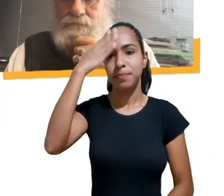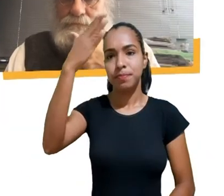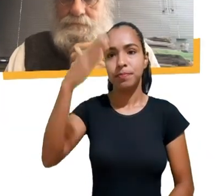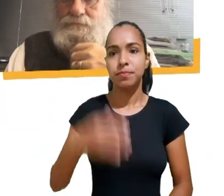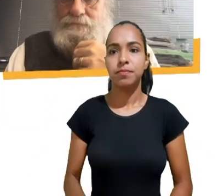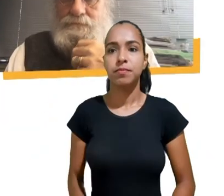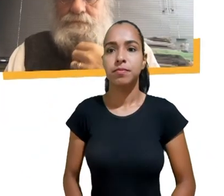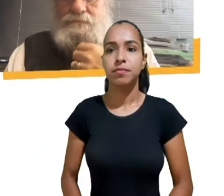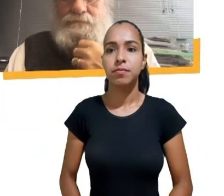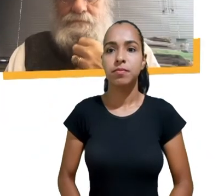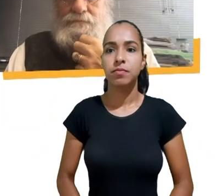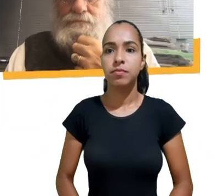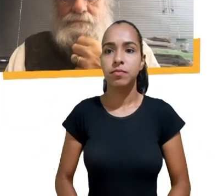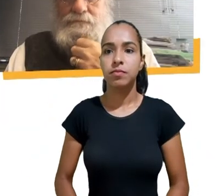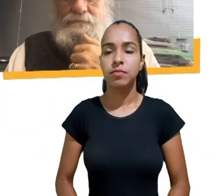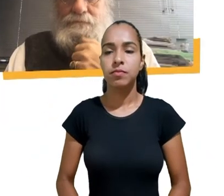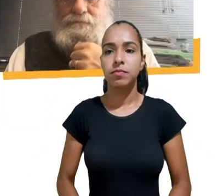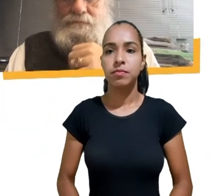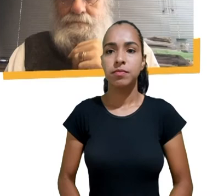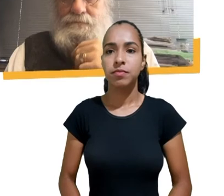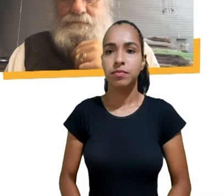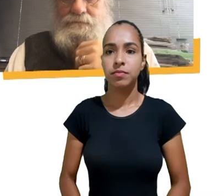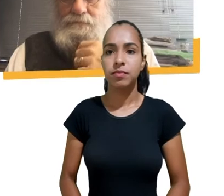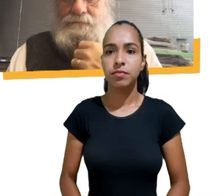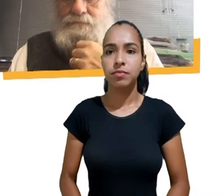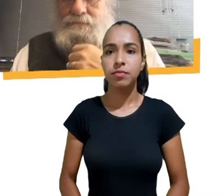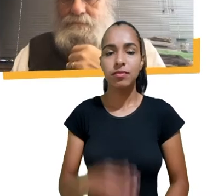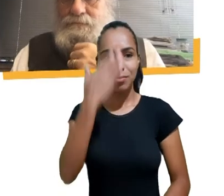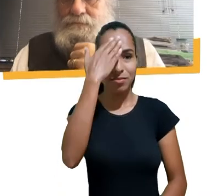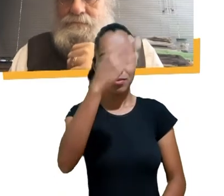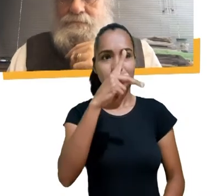obrigada Paulo e Azodara a palavra é tua